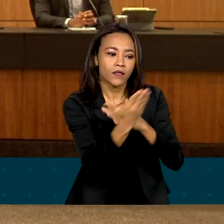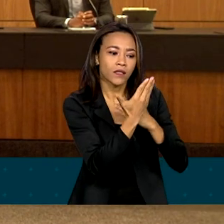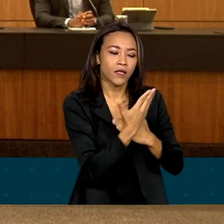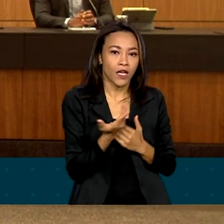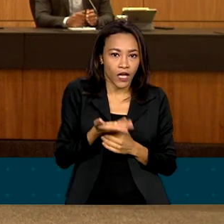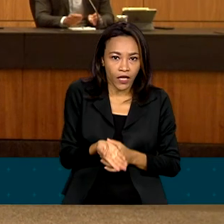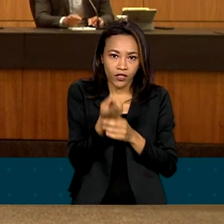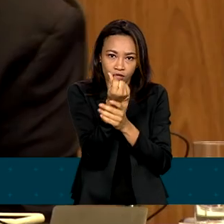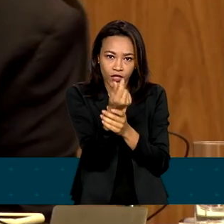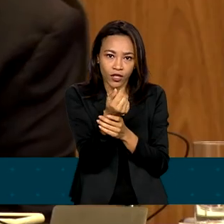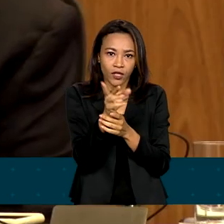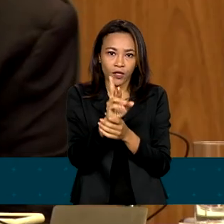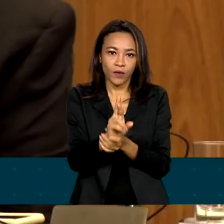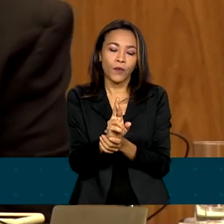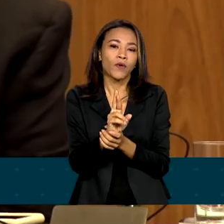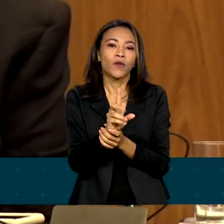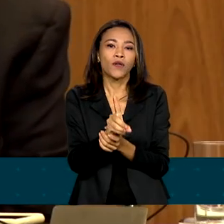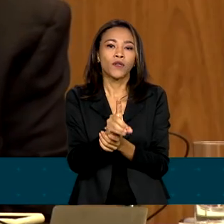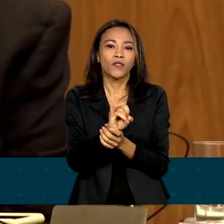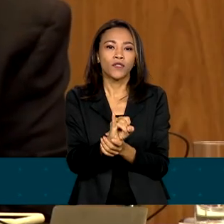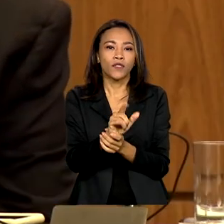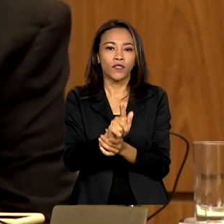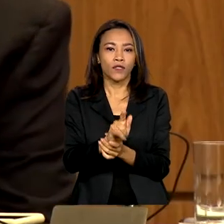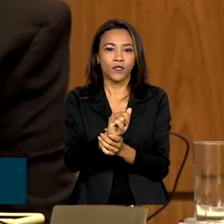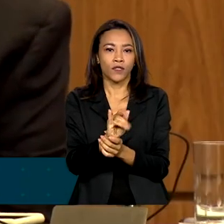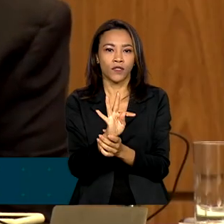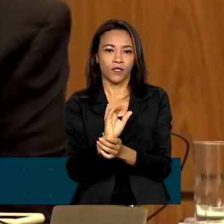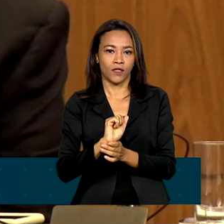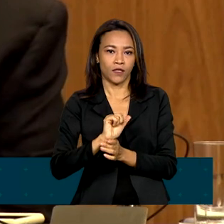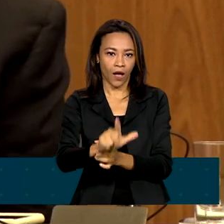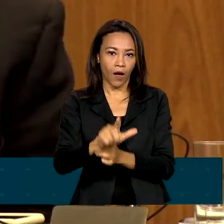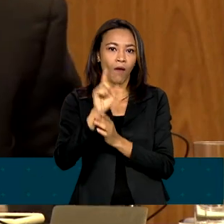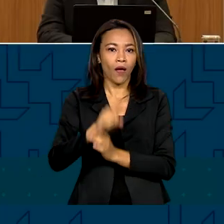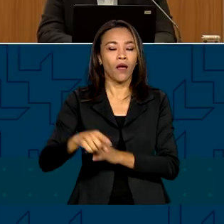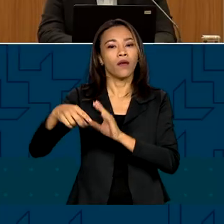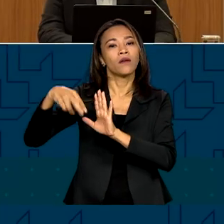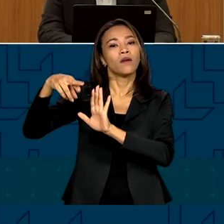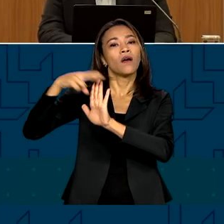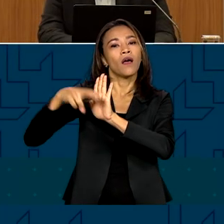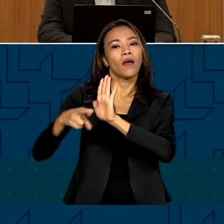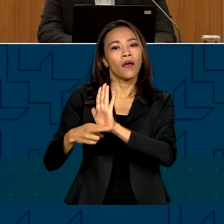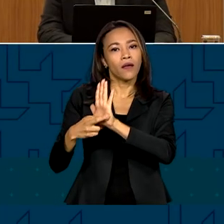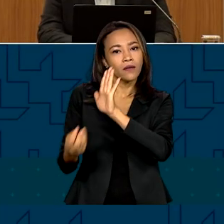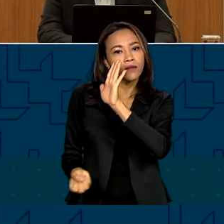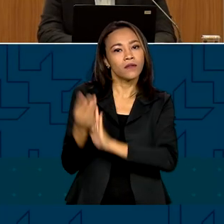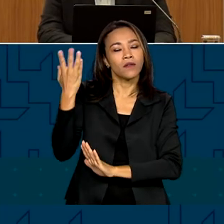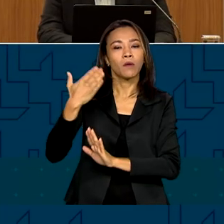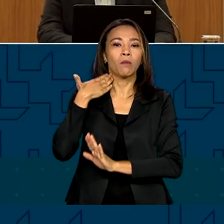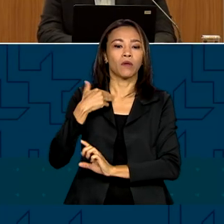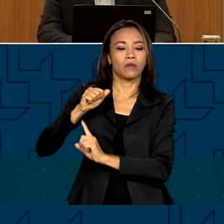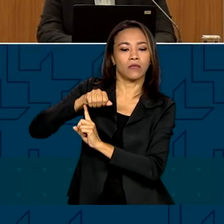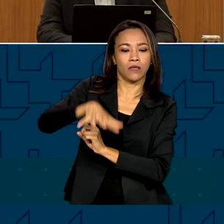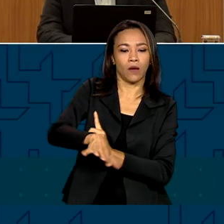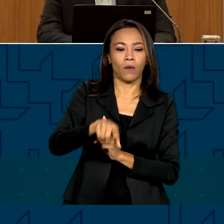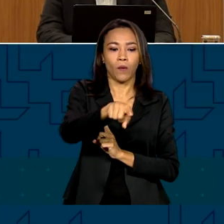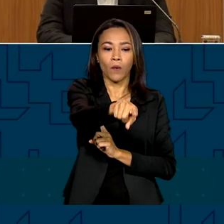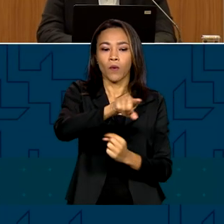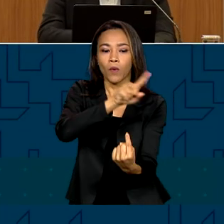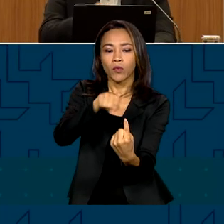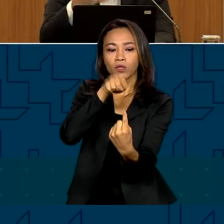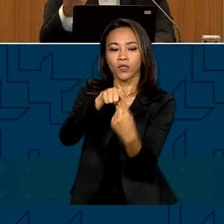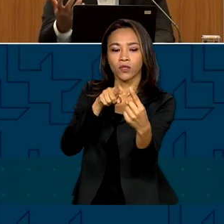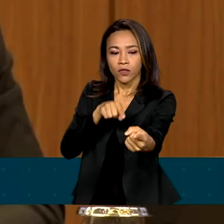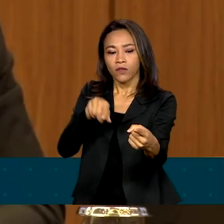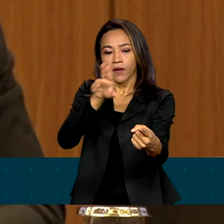Digital passou a ter uma plataforma de testes definida pelo Banco Central. De acordo com o projeto, o foco inicial é desenvolver